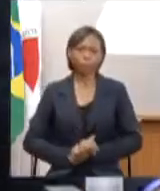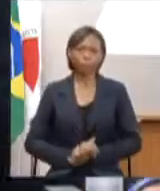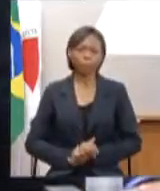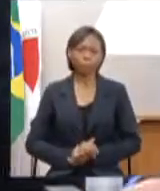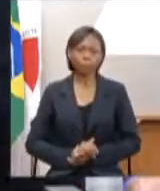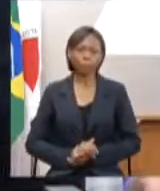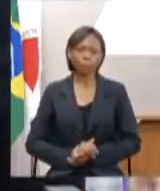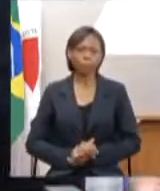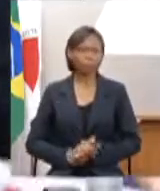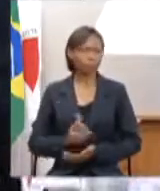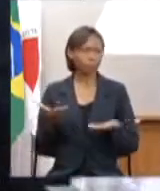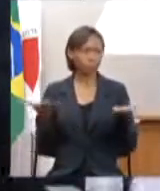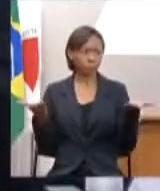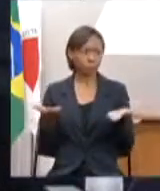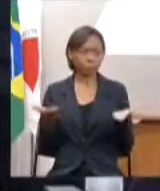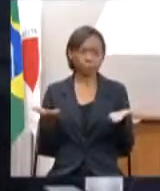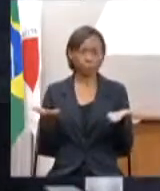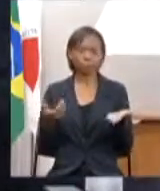Então, aí nós temos